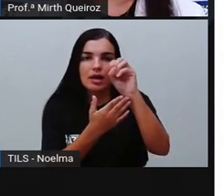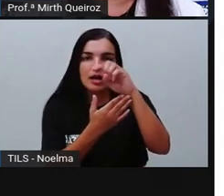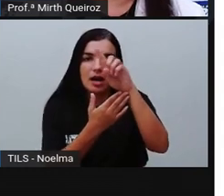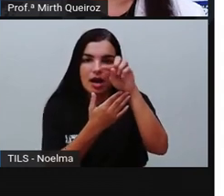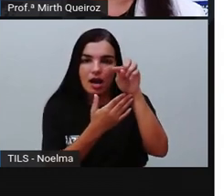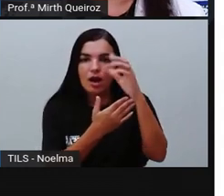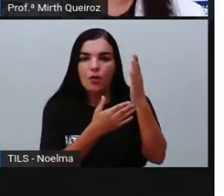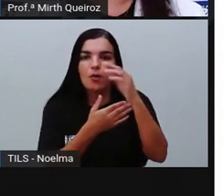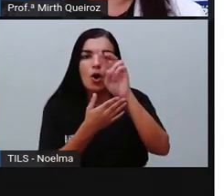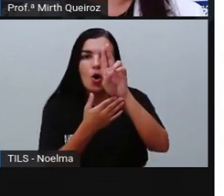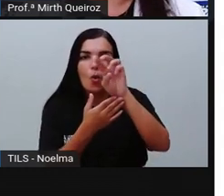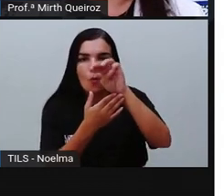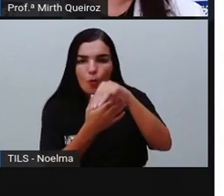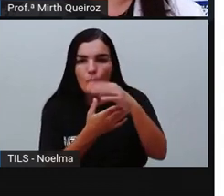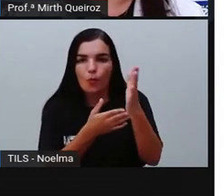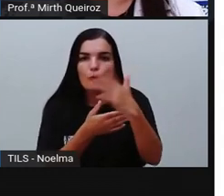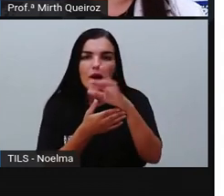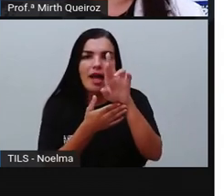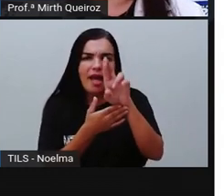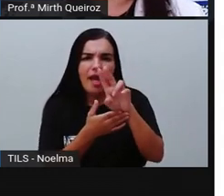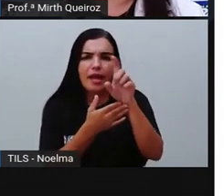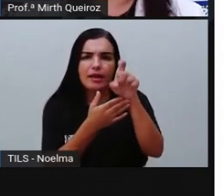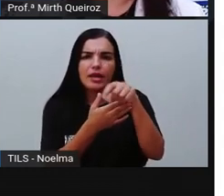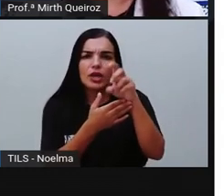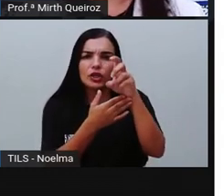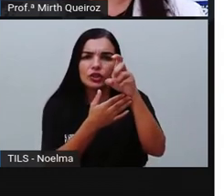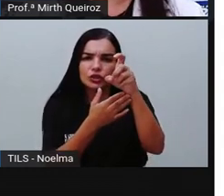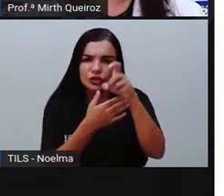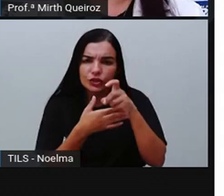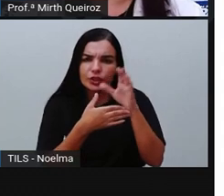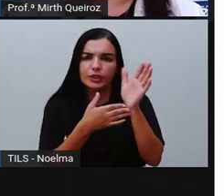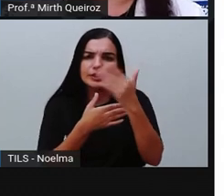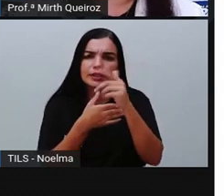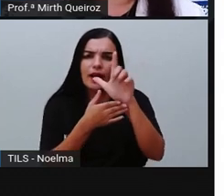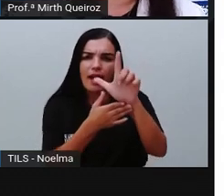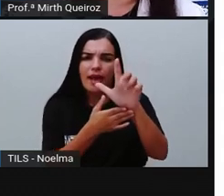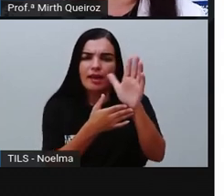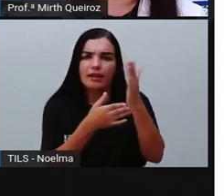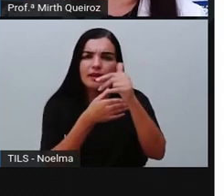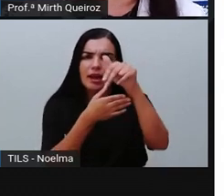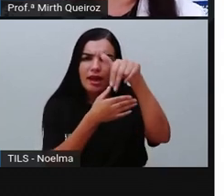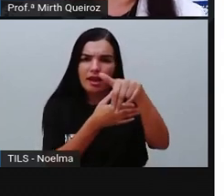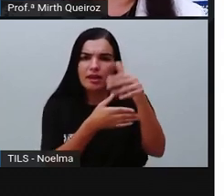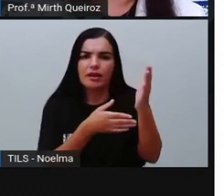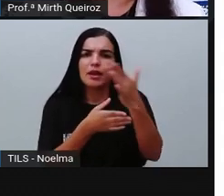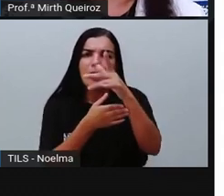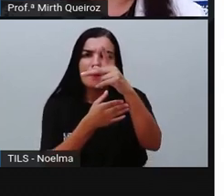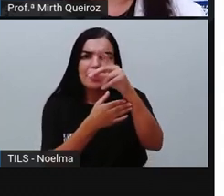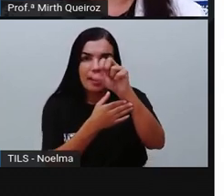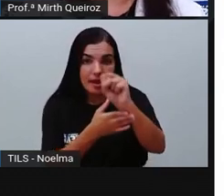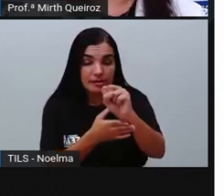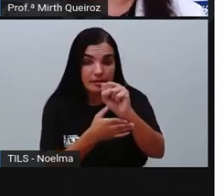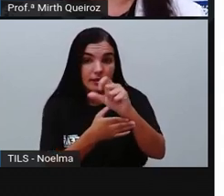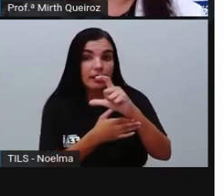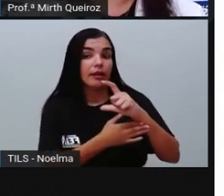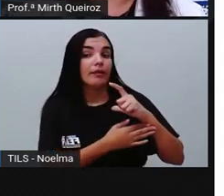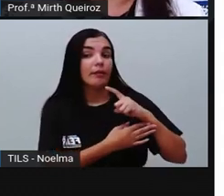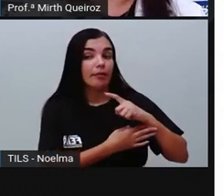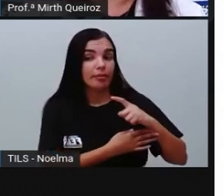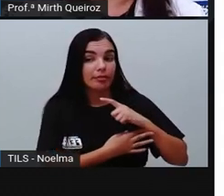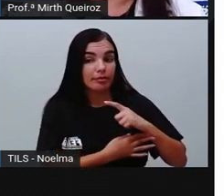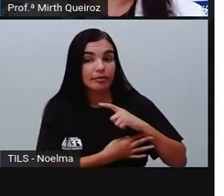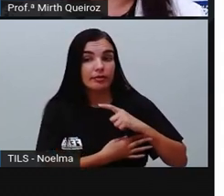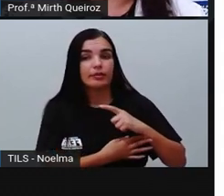n e ps, certo? Todas essas palavras terminando em ditongos decrescentes ou decrescentes, ou com essas